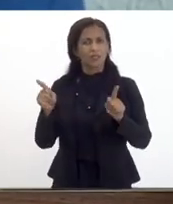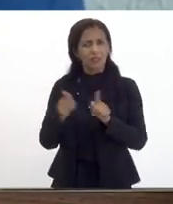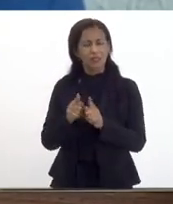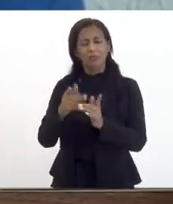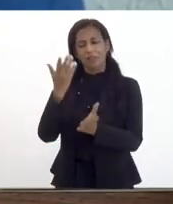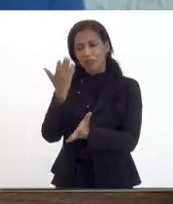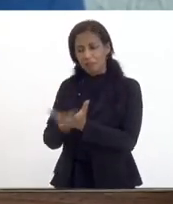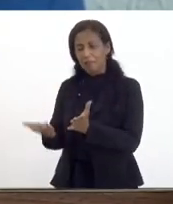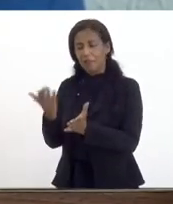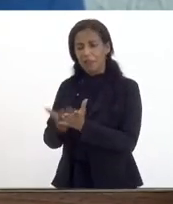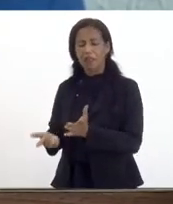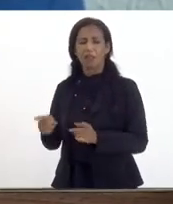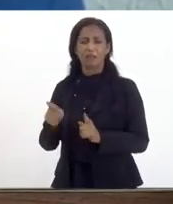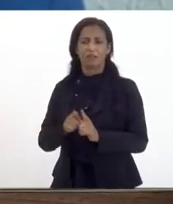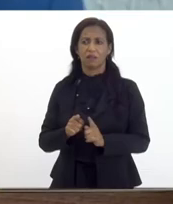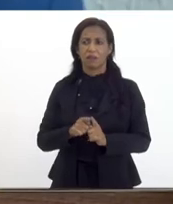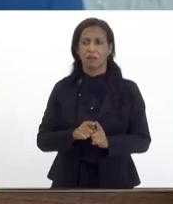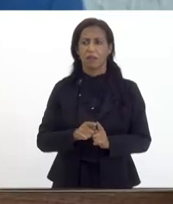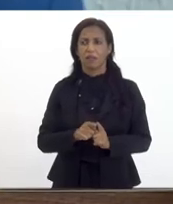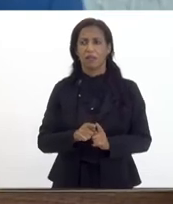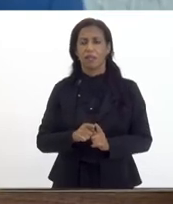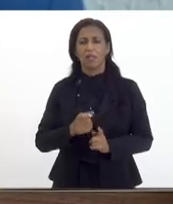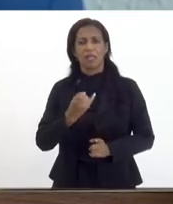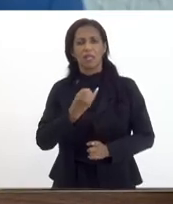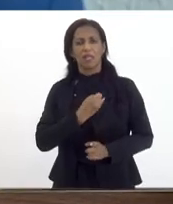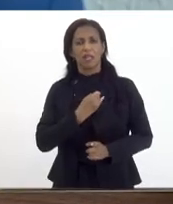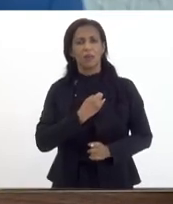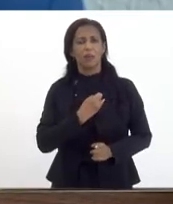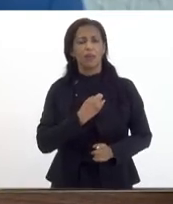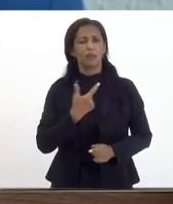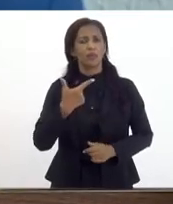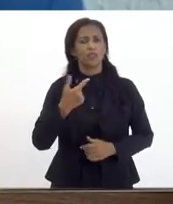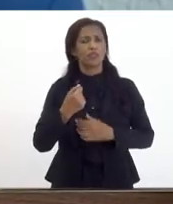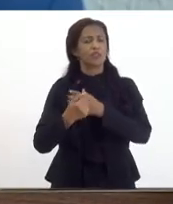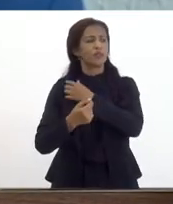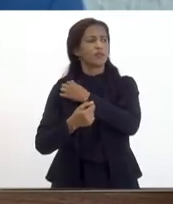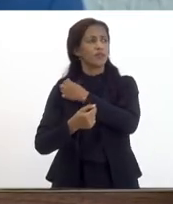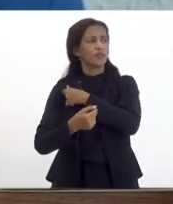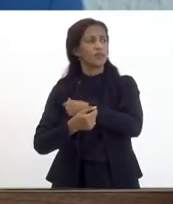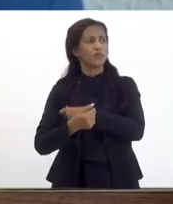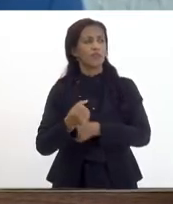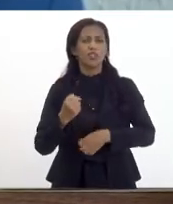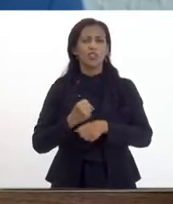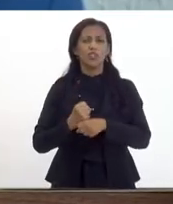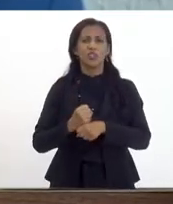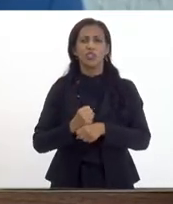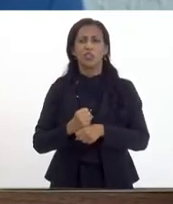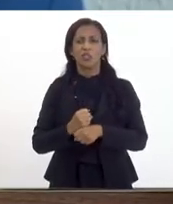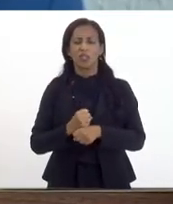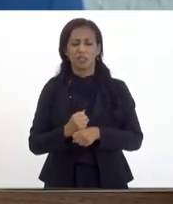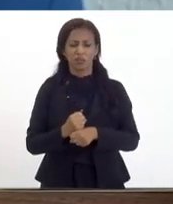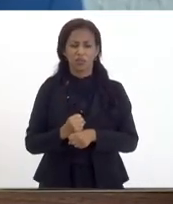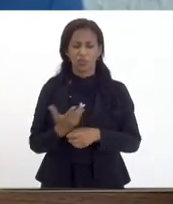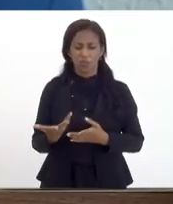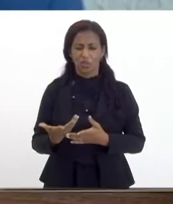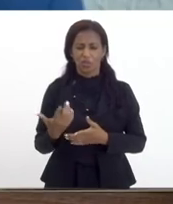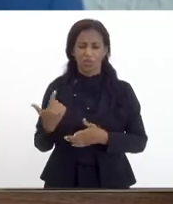perdendo muita coisa Itaguaí durante 20 anos de gestões catastróficas